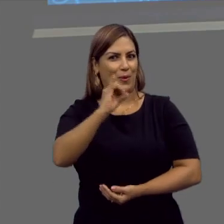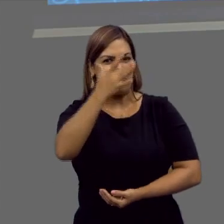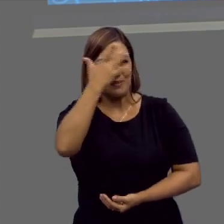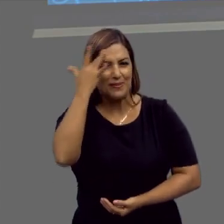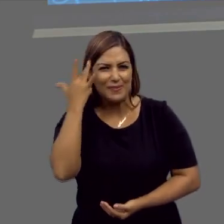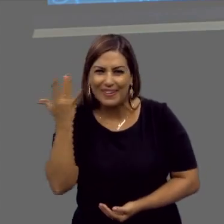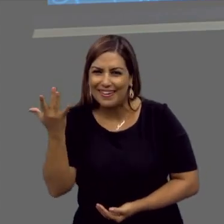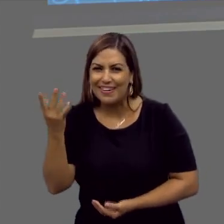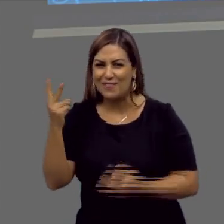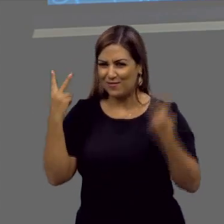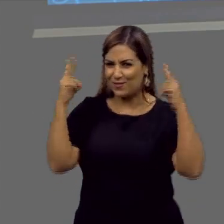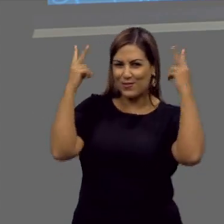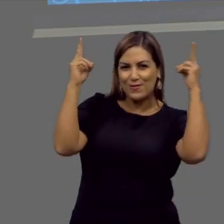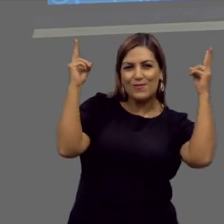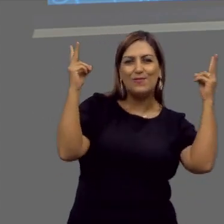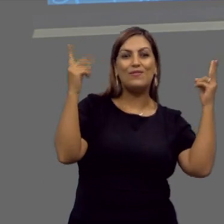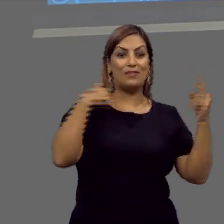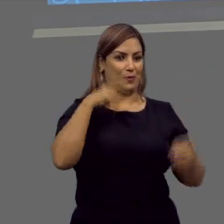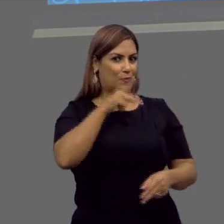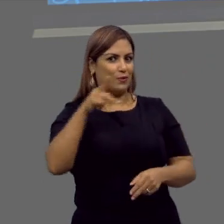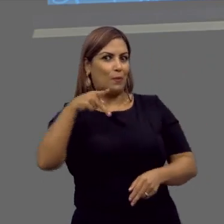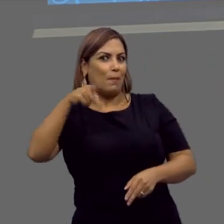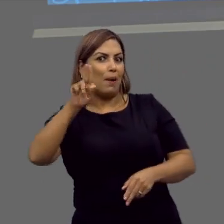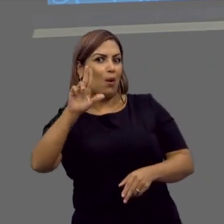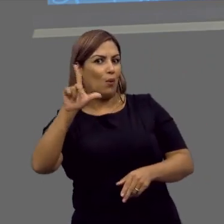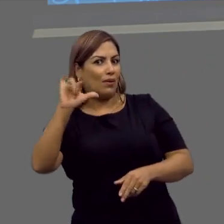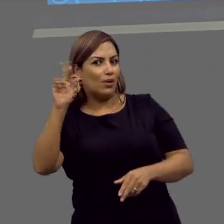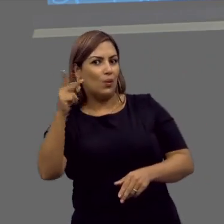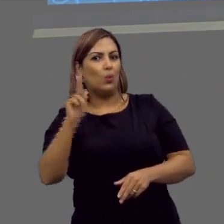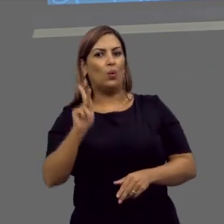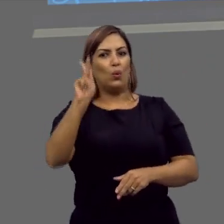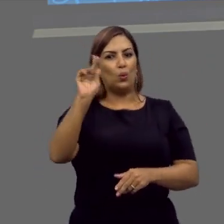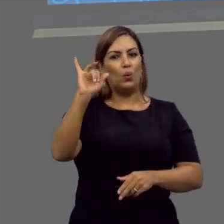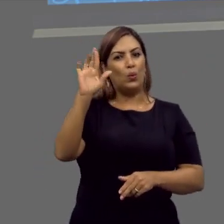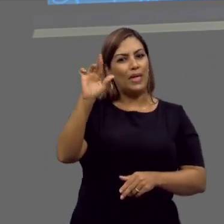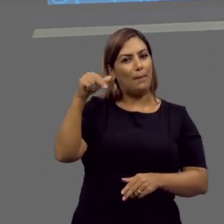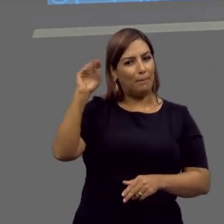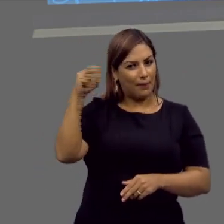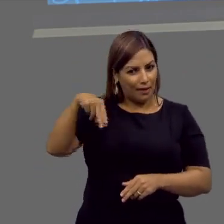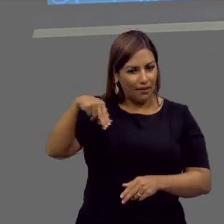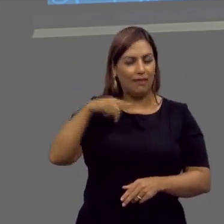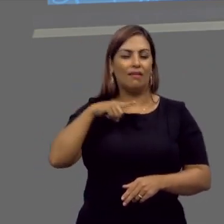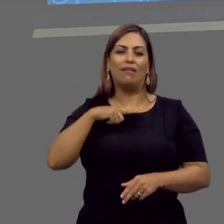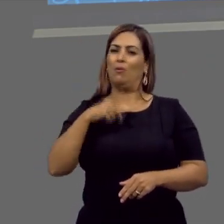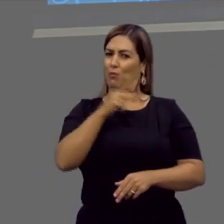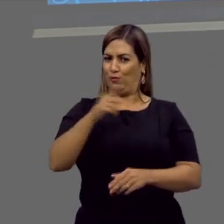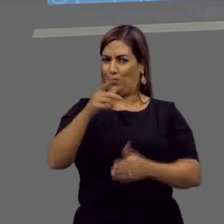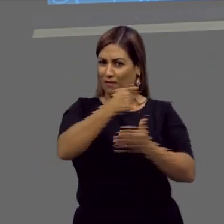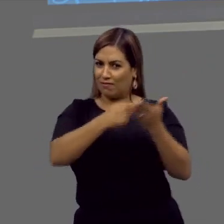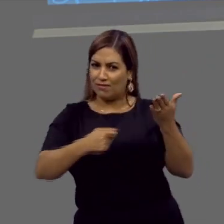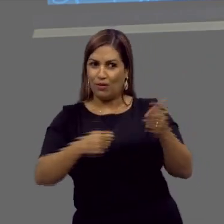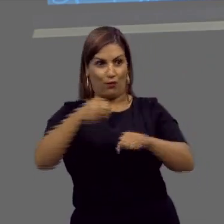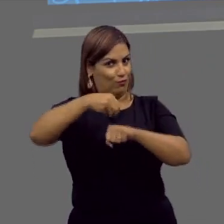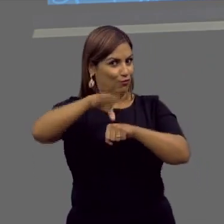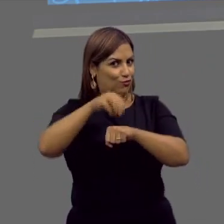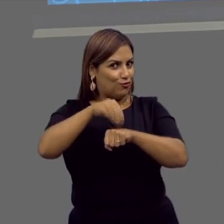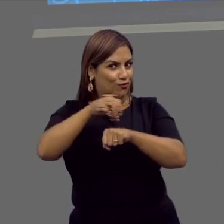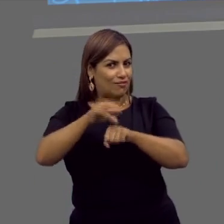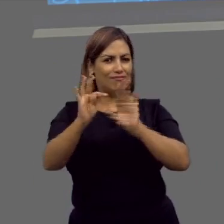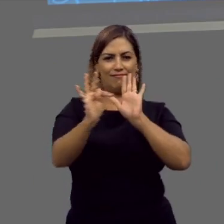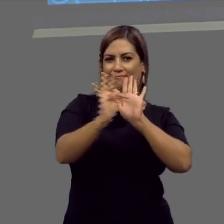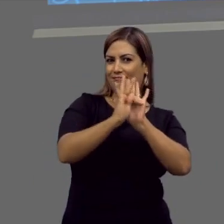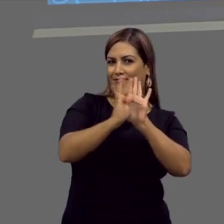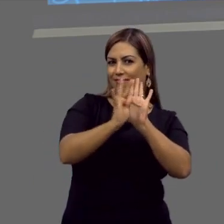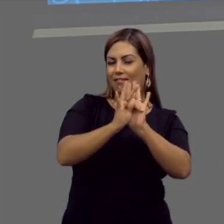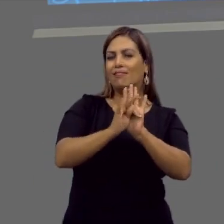Fala meu vencedor e minha vencedora, eu sou o professor Paulinho Curirim, professor de redação, e vou passar para vocês todas as dicas